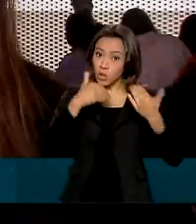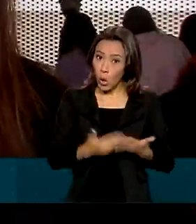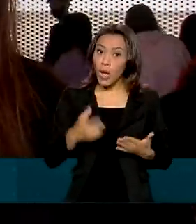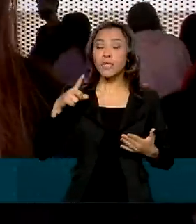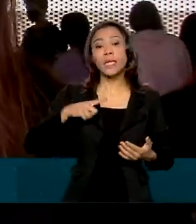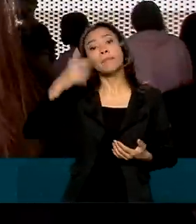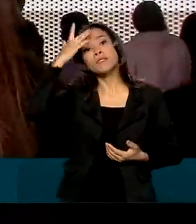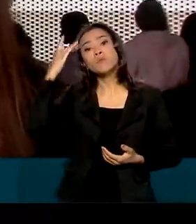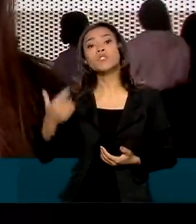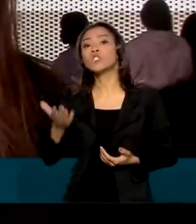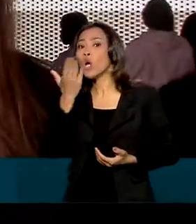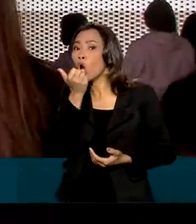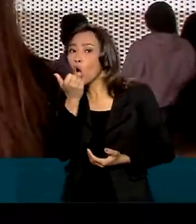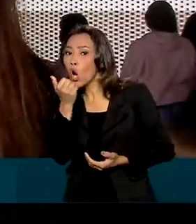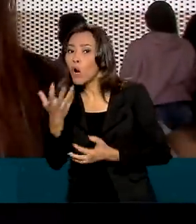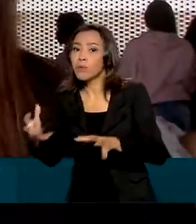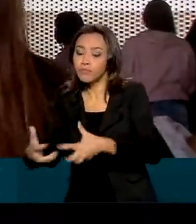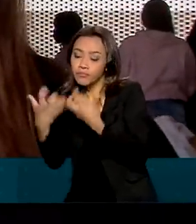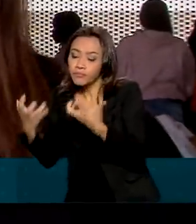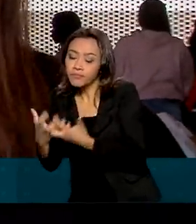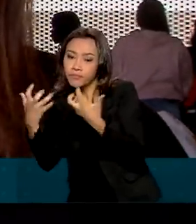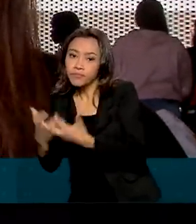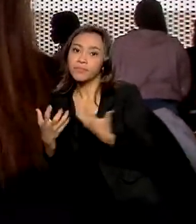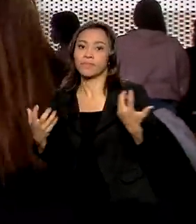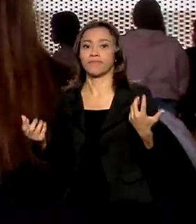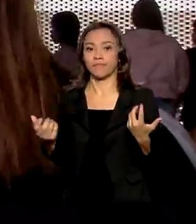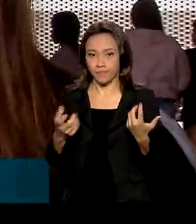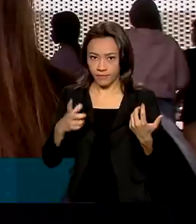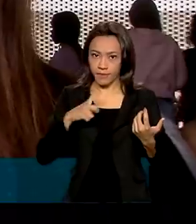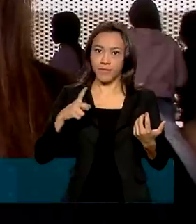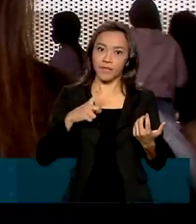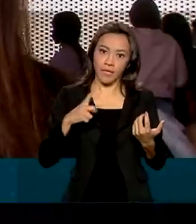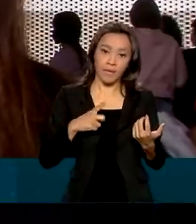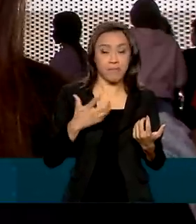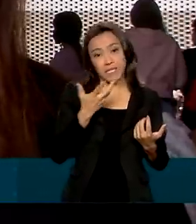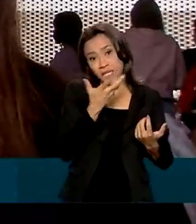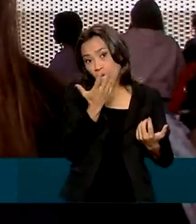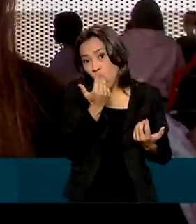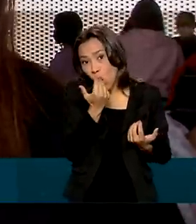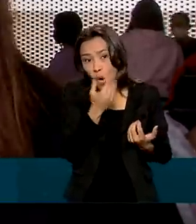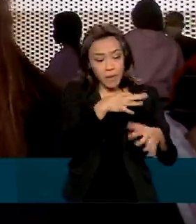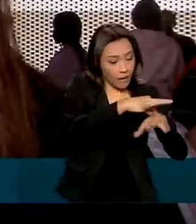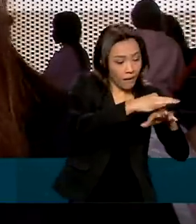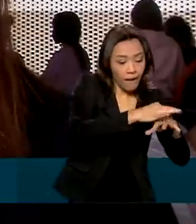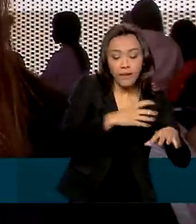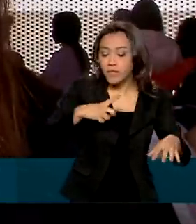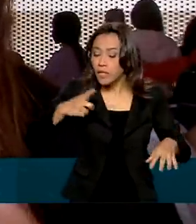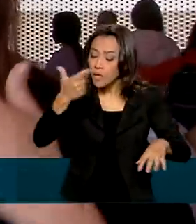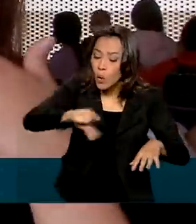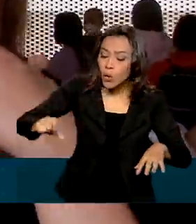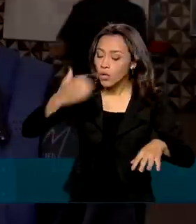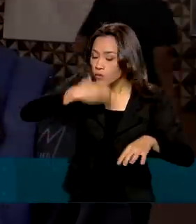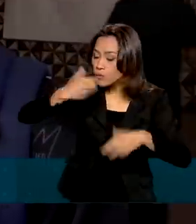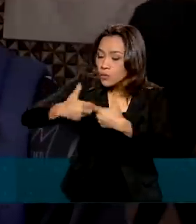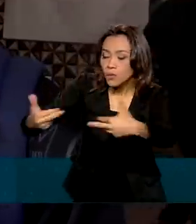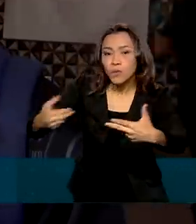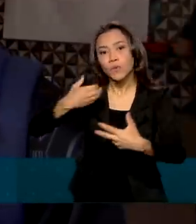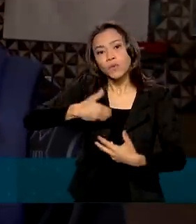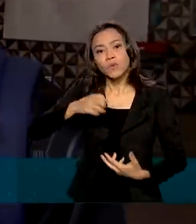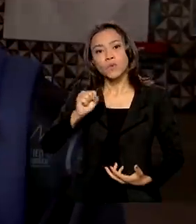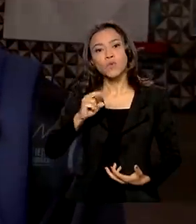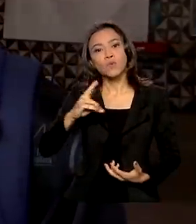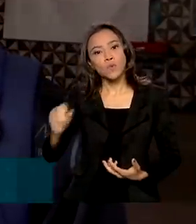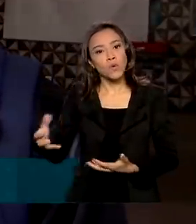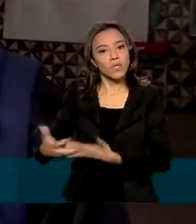vegetariano. E o lanche sempre tenta trazer carne. Mas aí, para quem não come, sempre tem a opção de salada, fruta ou suco. Uma